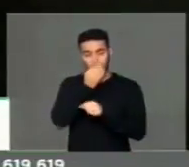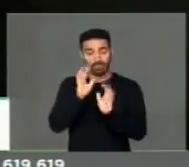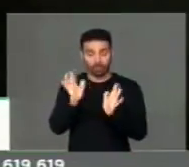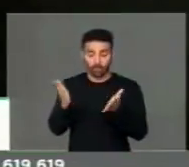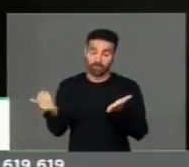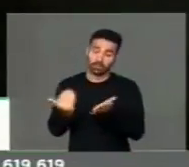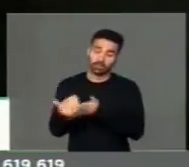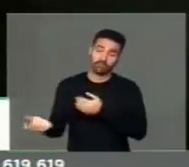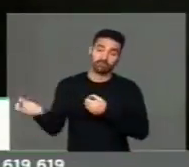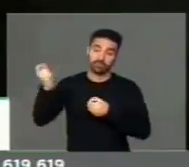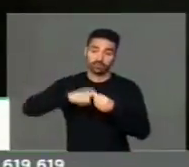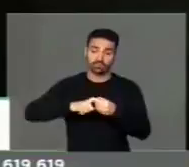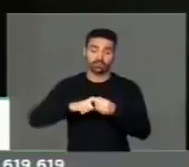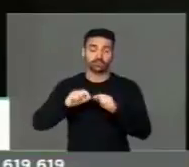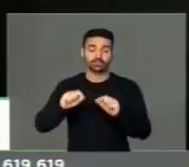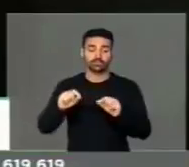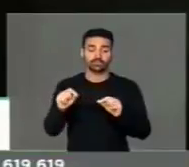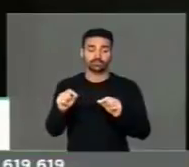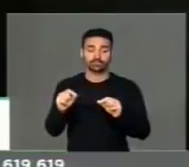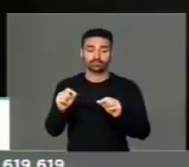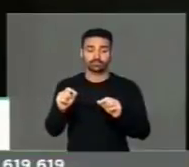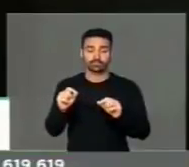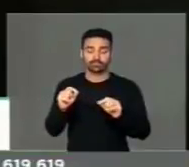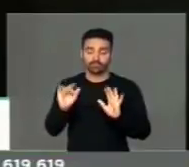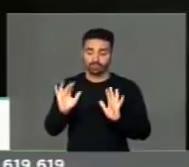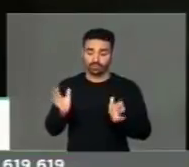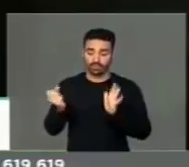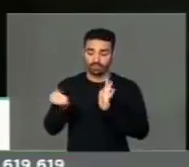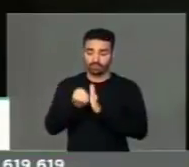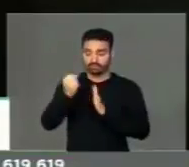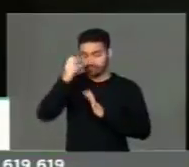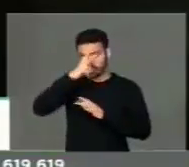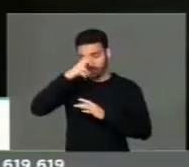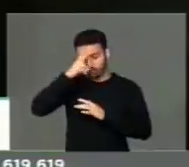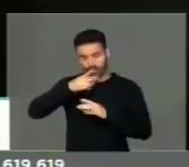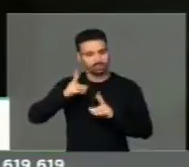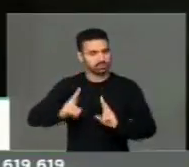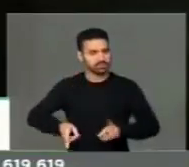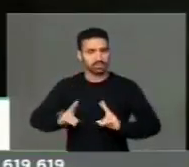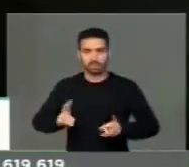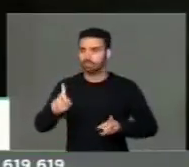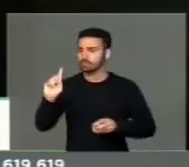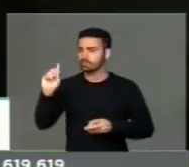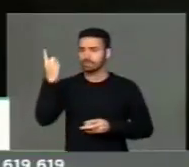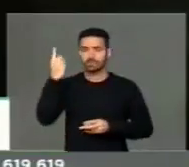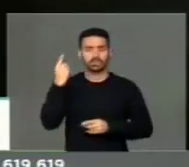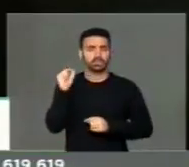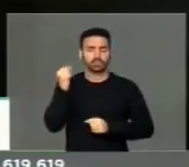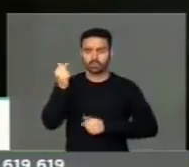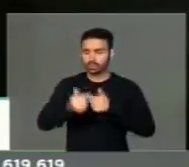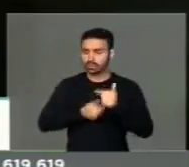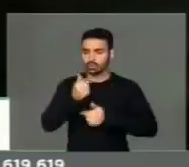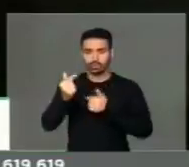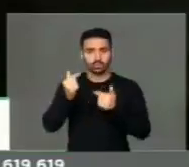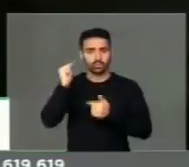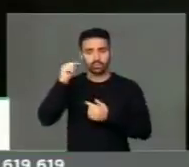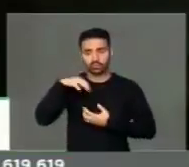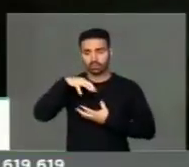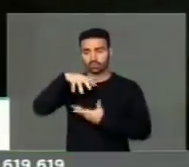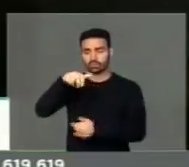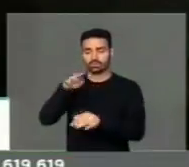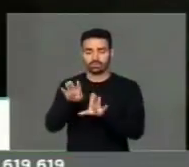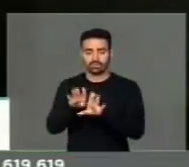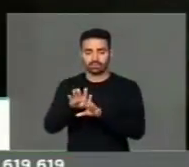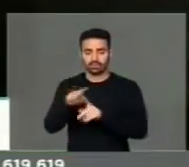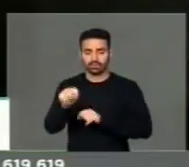retomar ao longo de uma história em que sempre foi protagonista no mundo e na história da